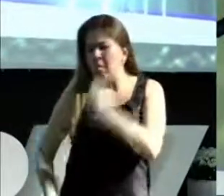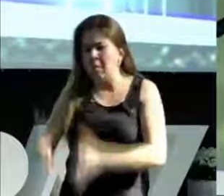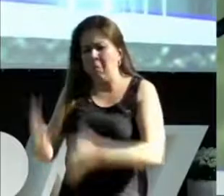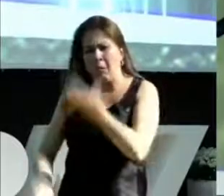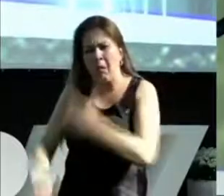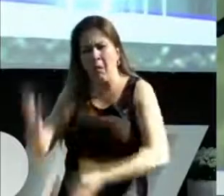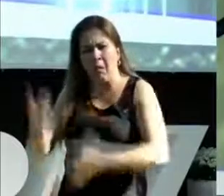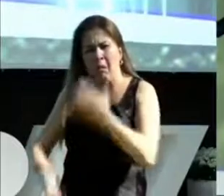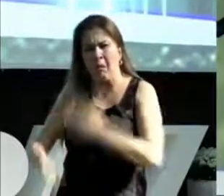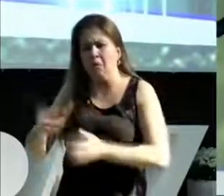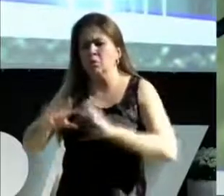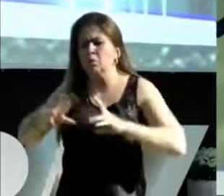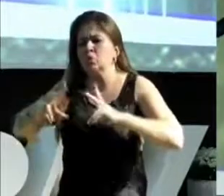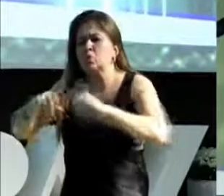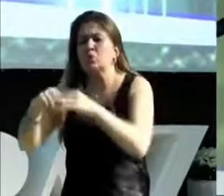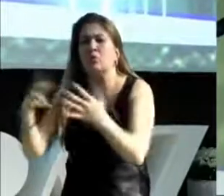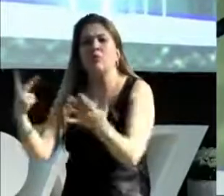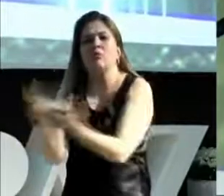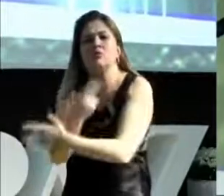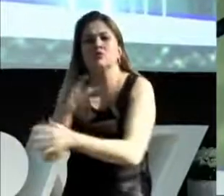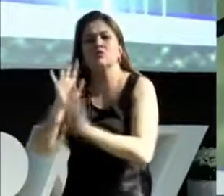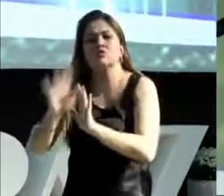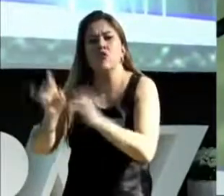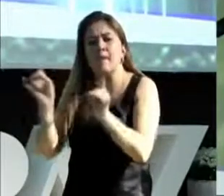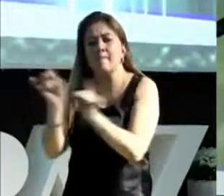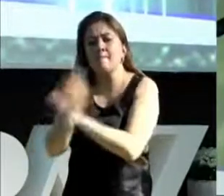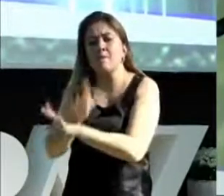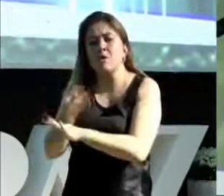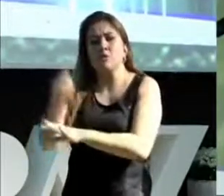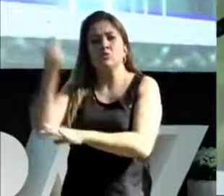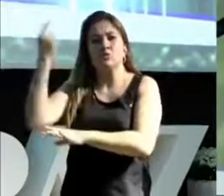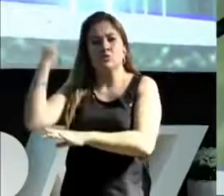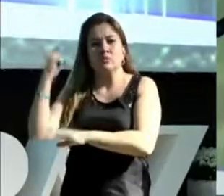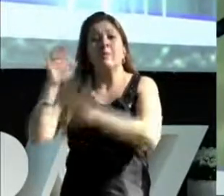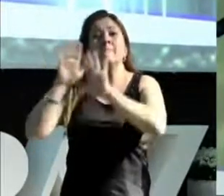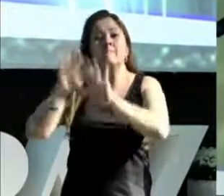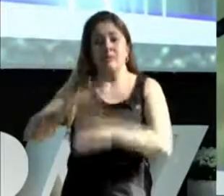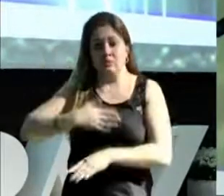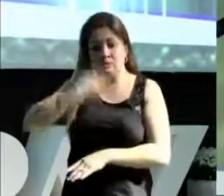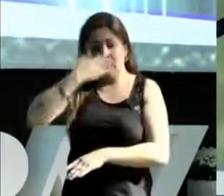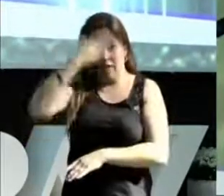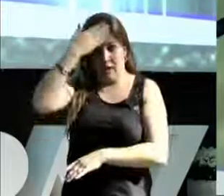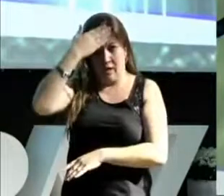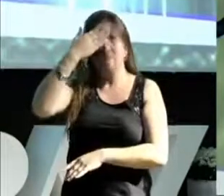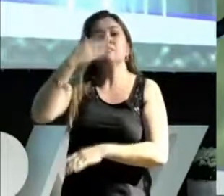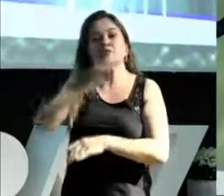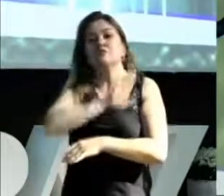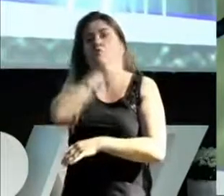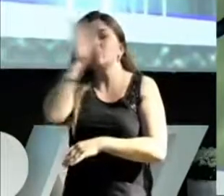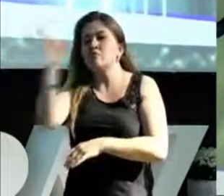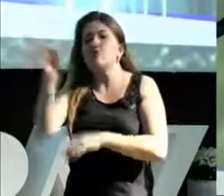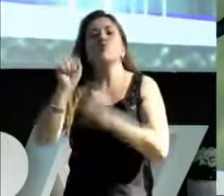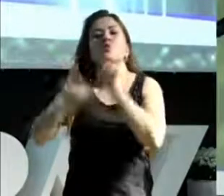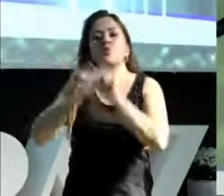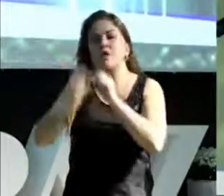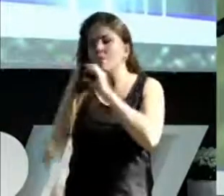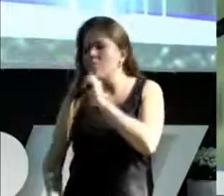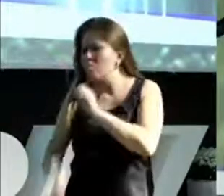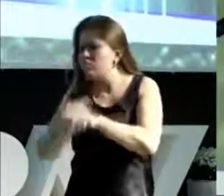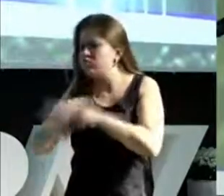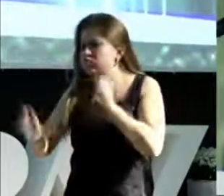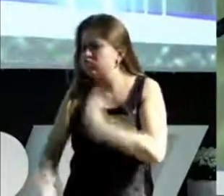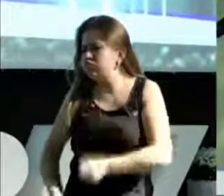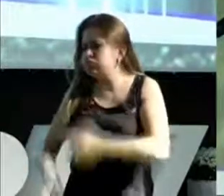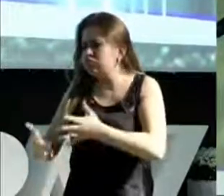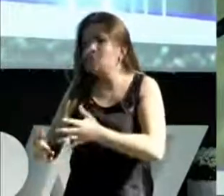Os árabes foram lá, pegaram todas as obras que estavam lá em grego, levaram